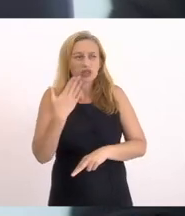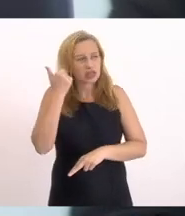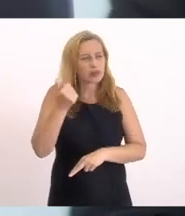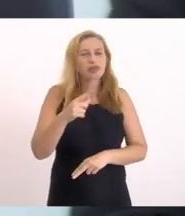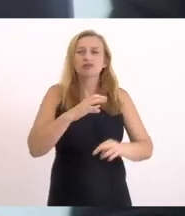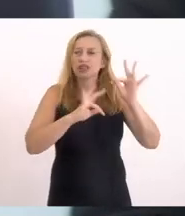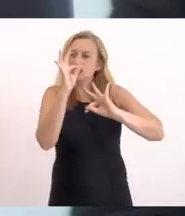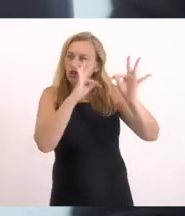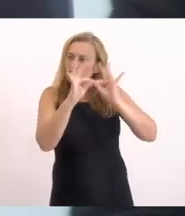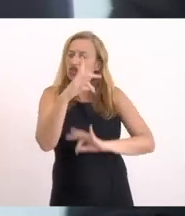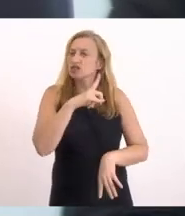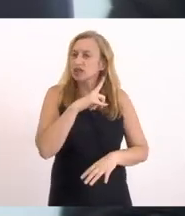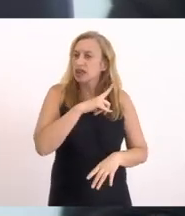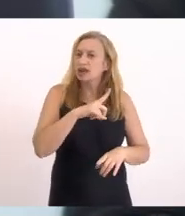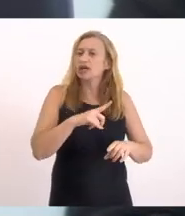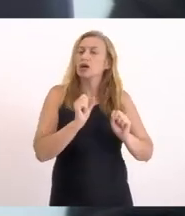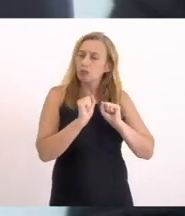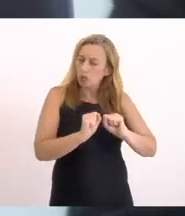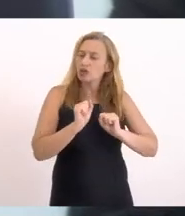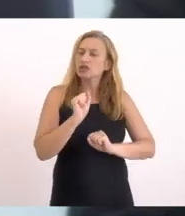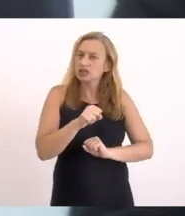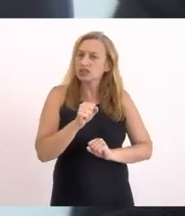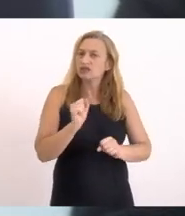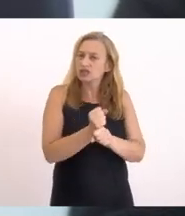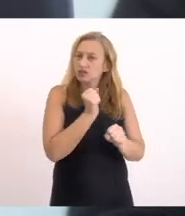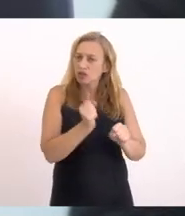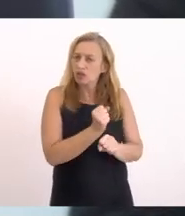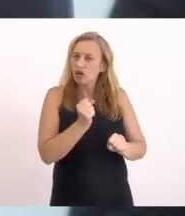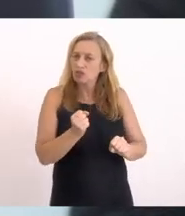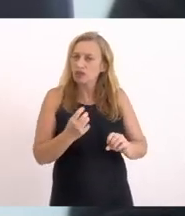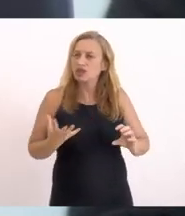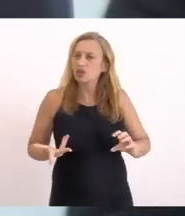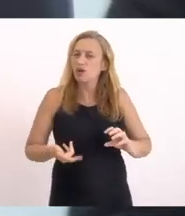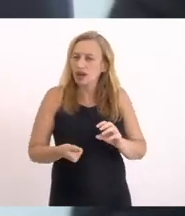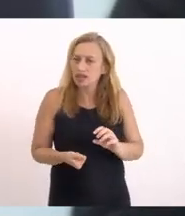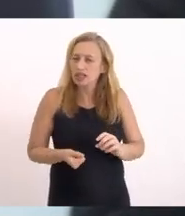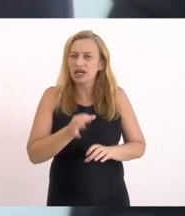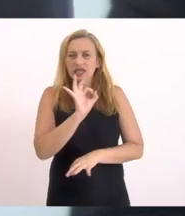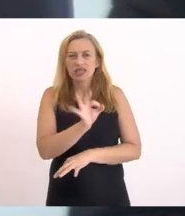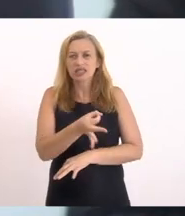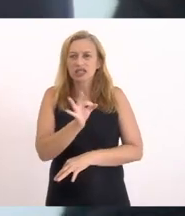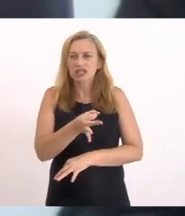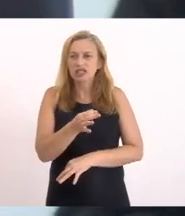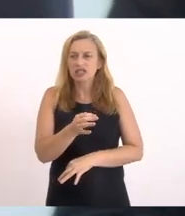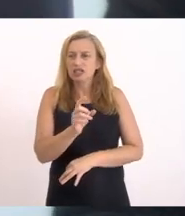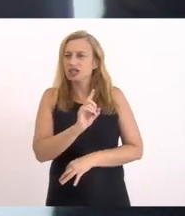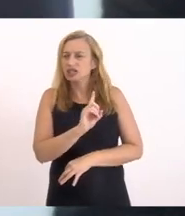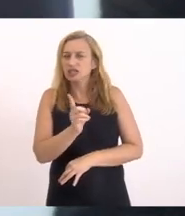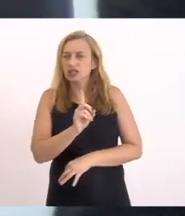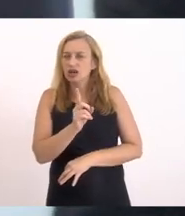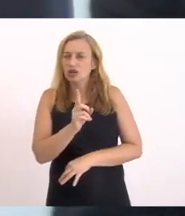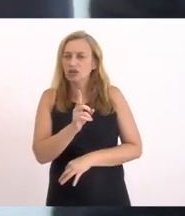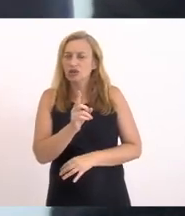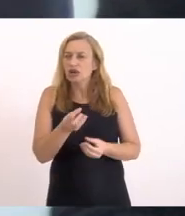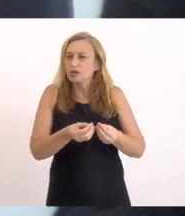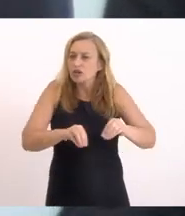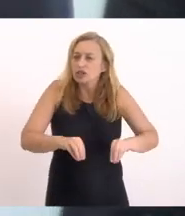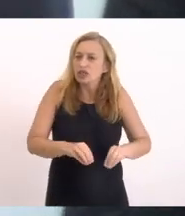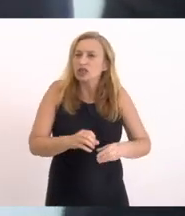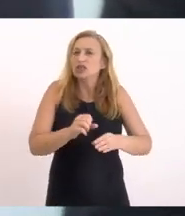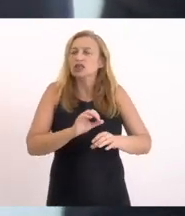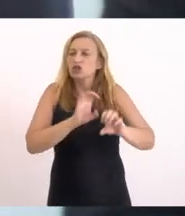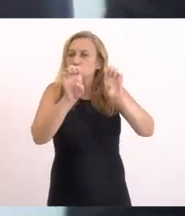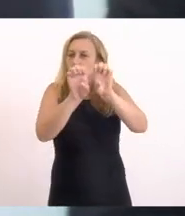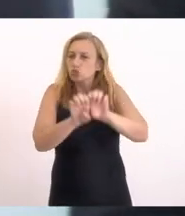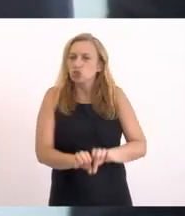tecnologia para fazer A gente pode sim Fazer uma obra dessa magnitude E com a certeza De que não vai ser levada Porque a gente tem estruturas